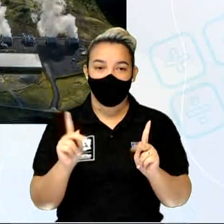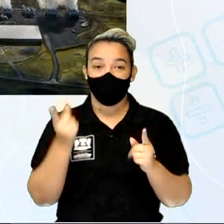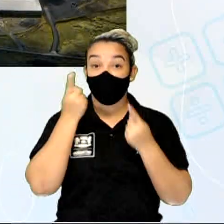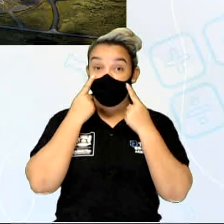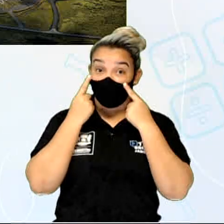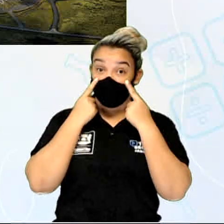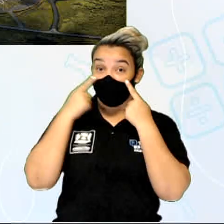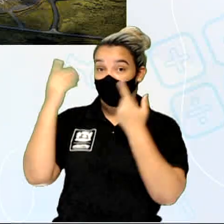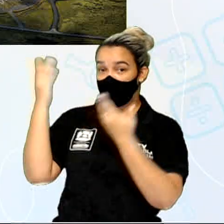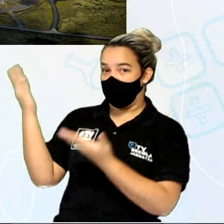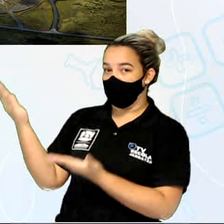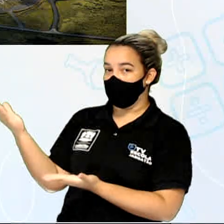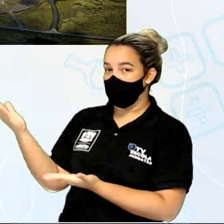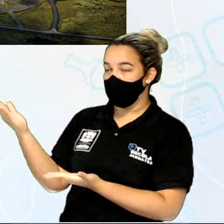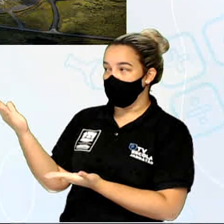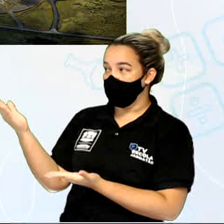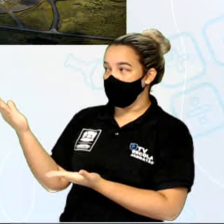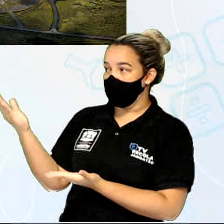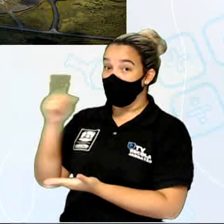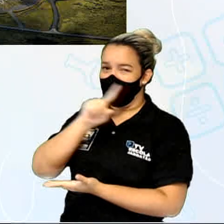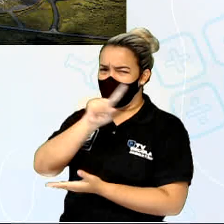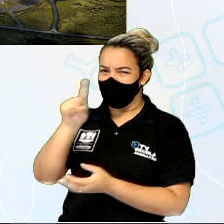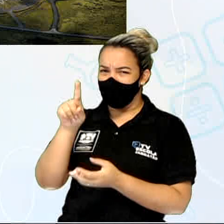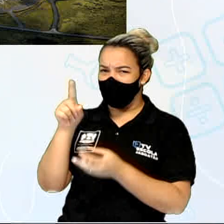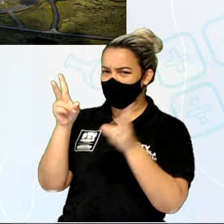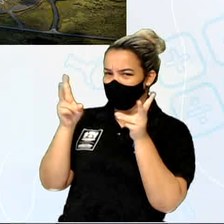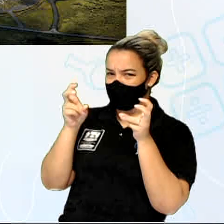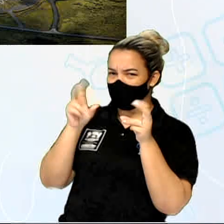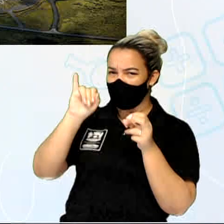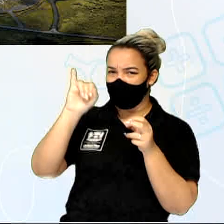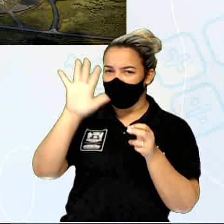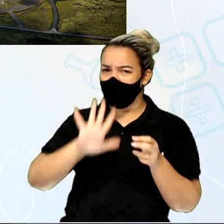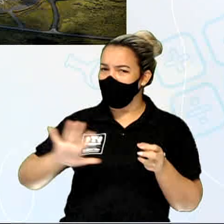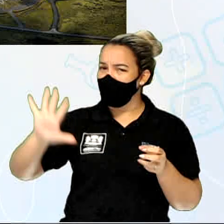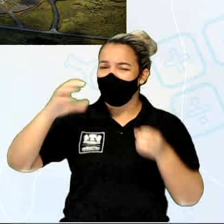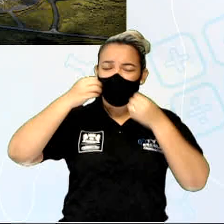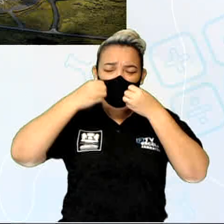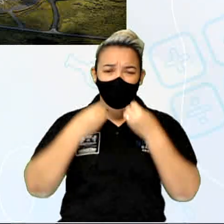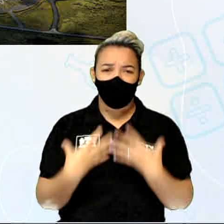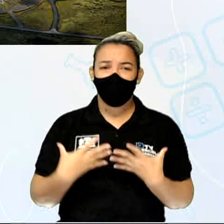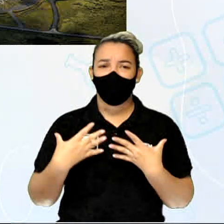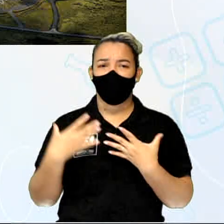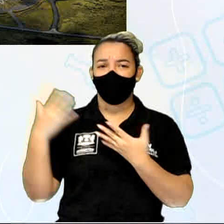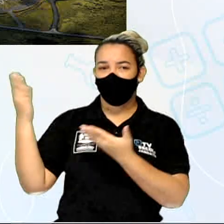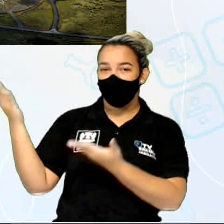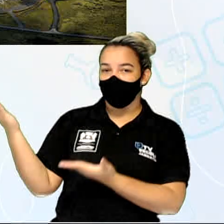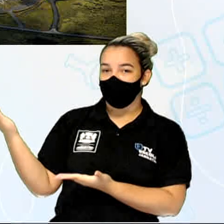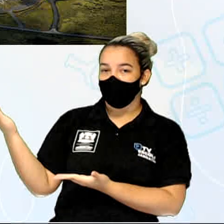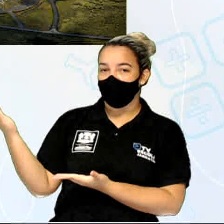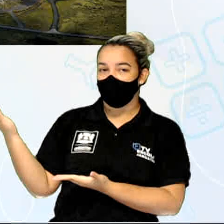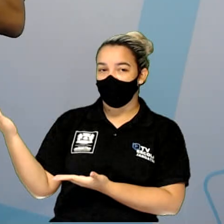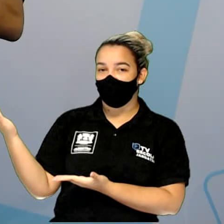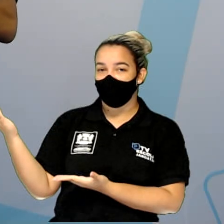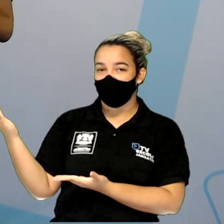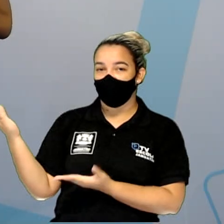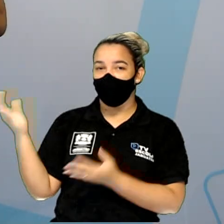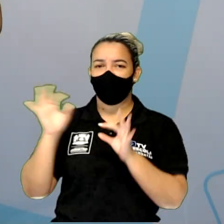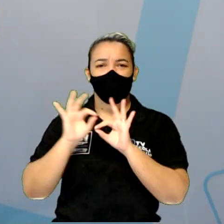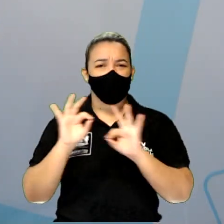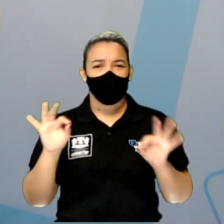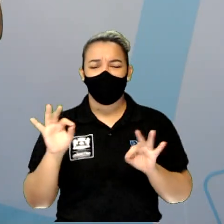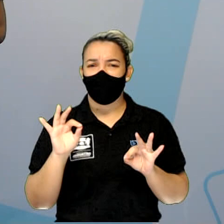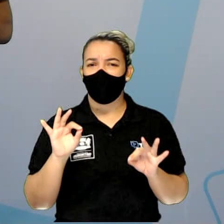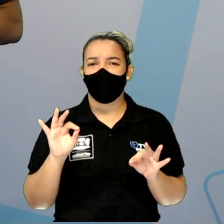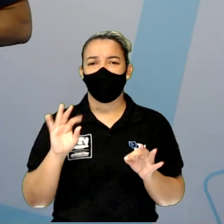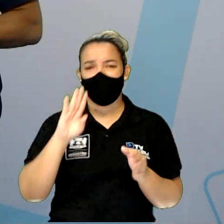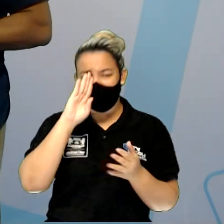Aqui tem algumas imagens para vocês visualizarem. E isso é massa. O geyser, eu acredito